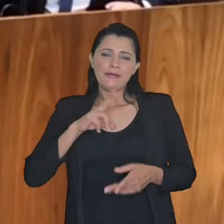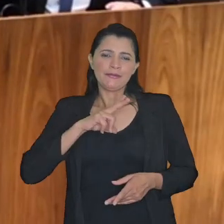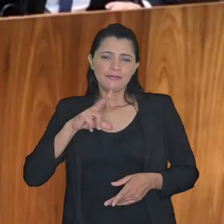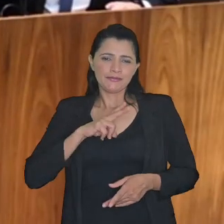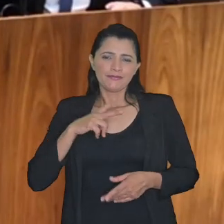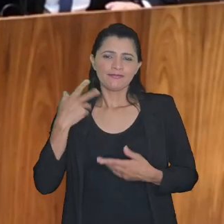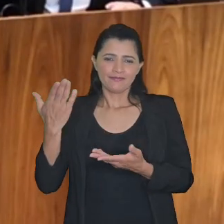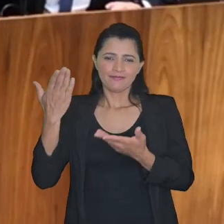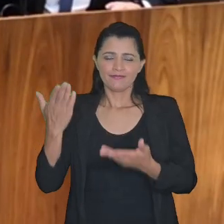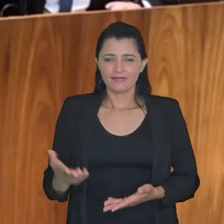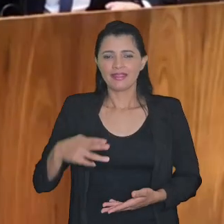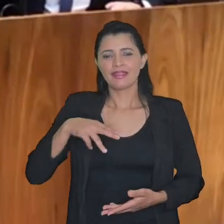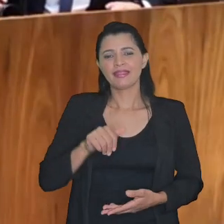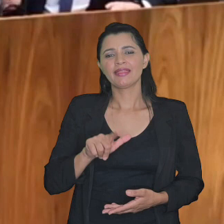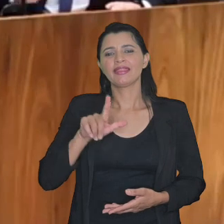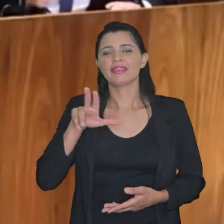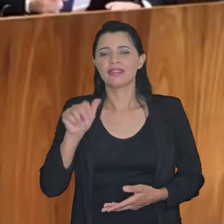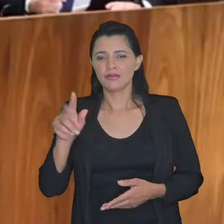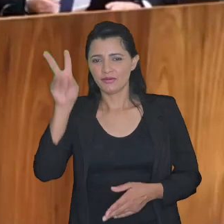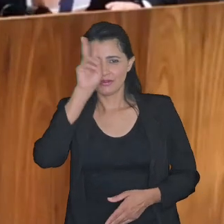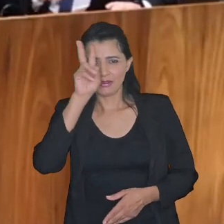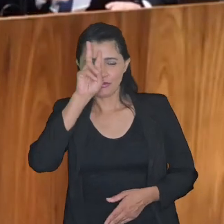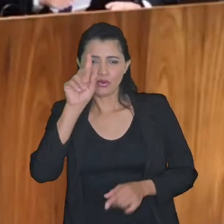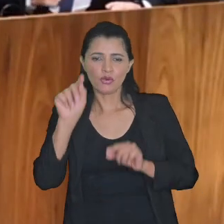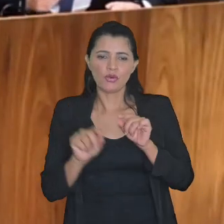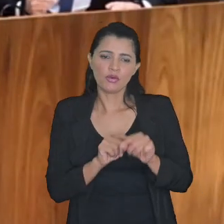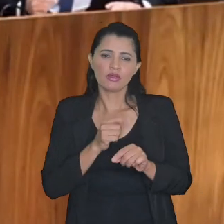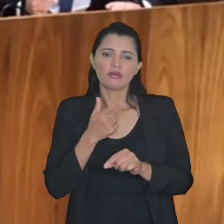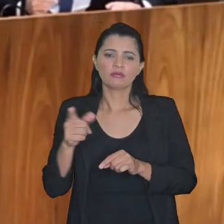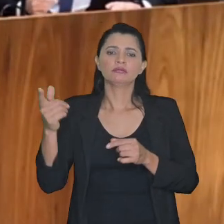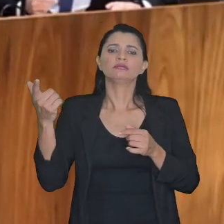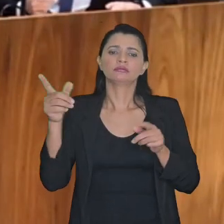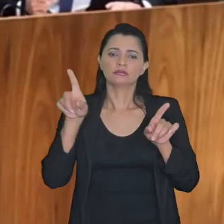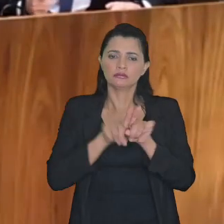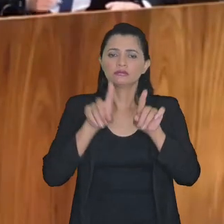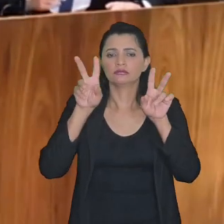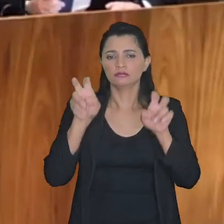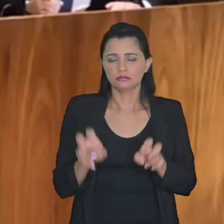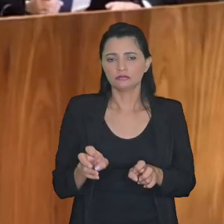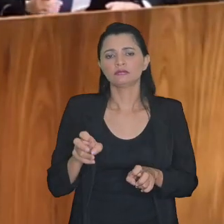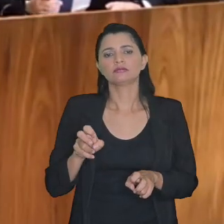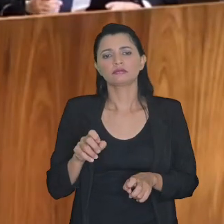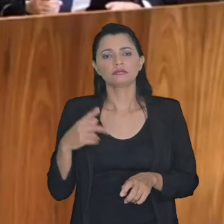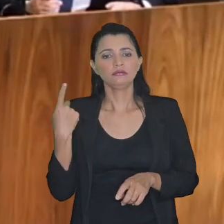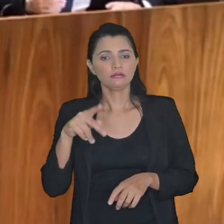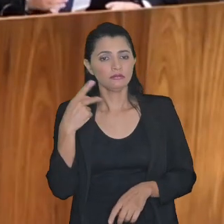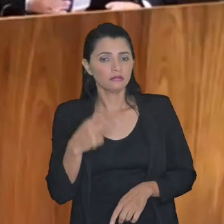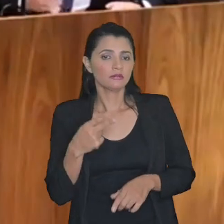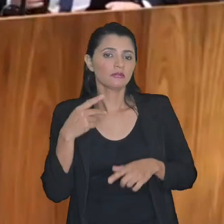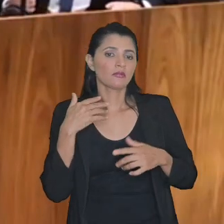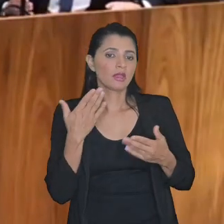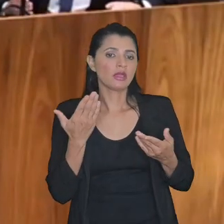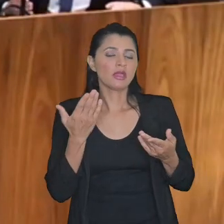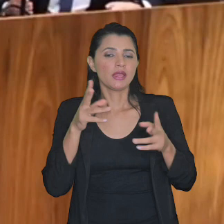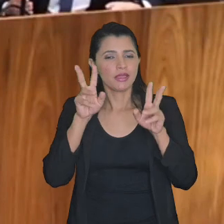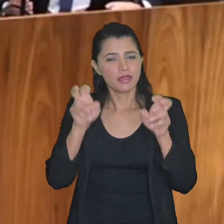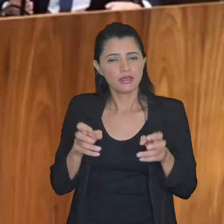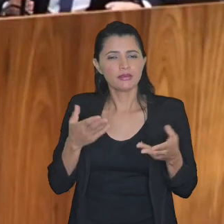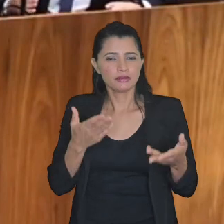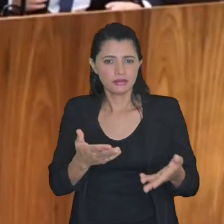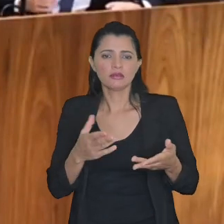particularmente como a doutora Nova lembrou aqui o problema do devedor Contumaz que é um outro tema também caro esse tratamento